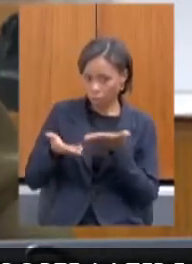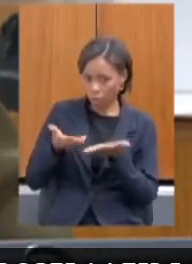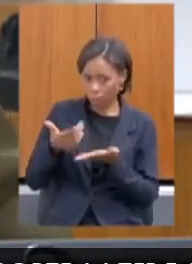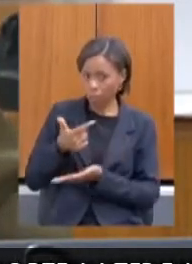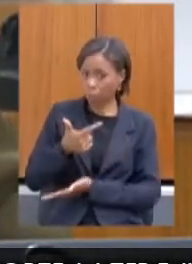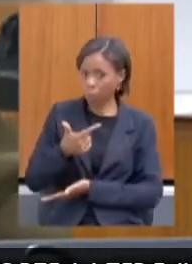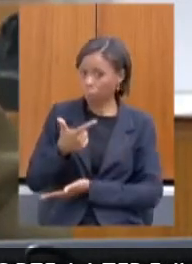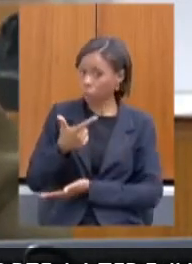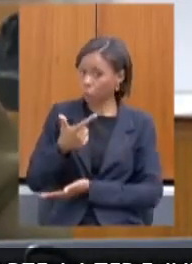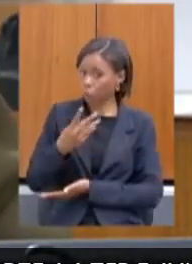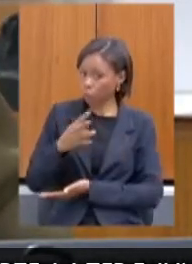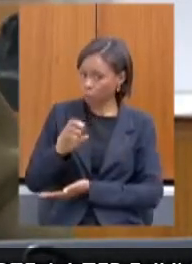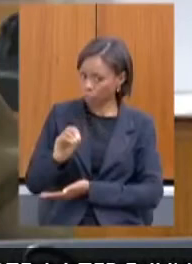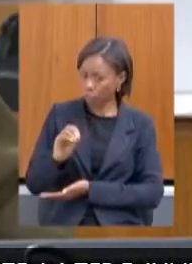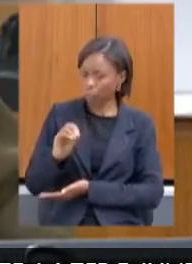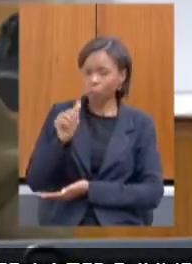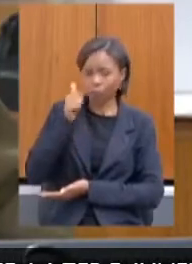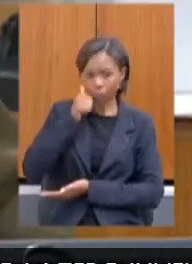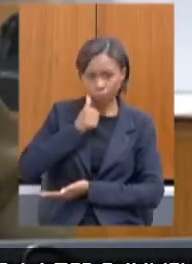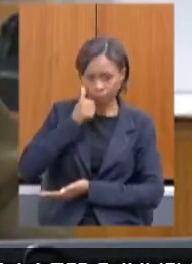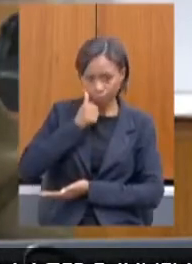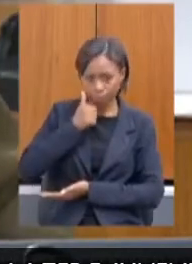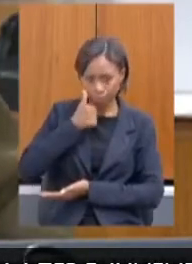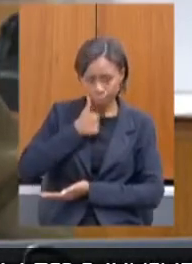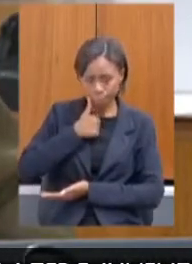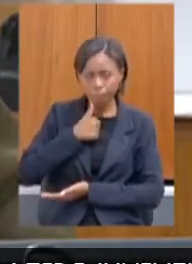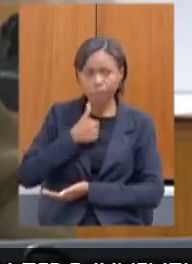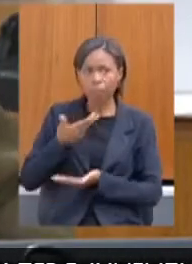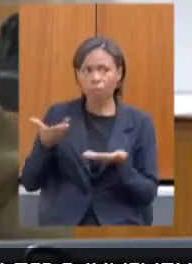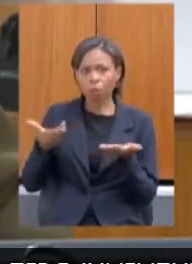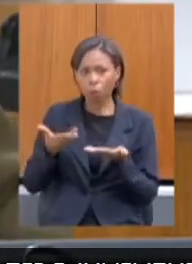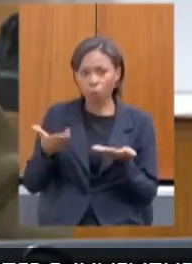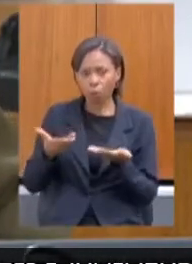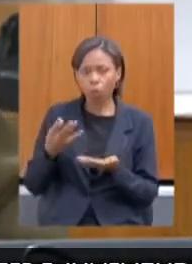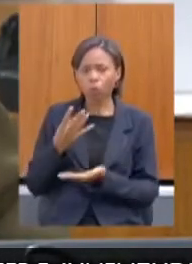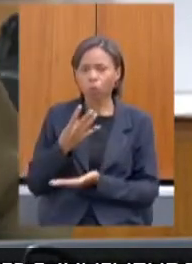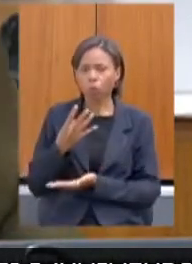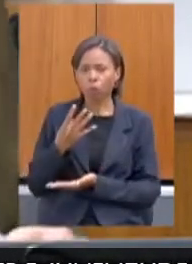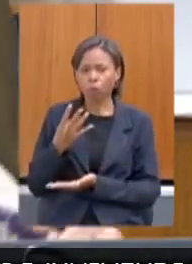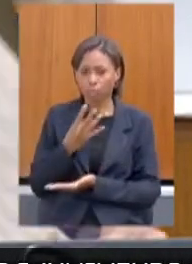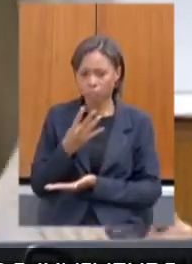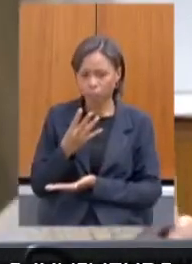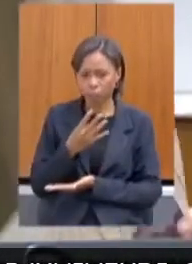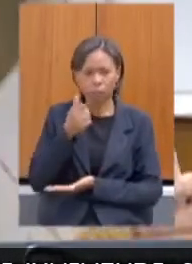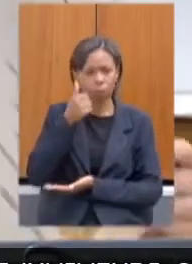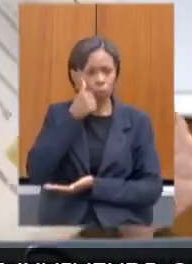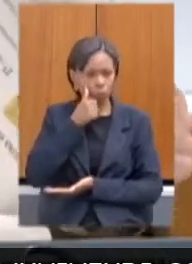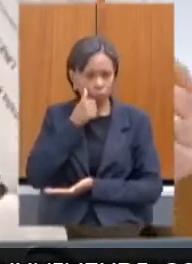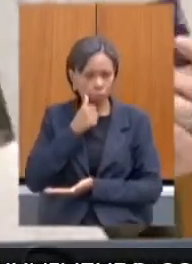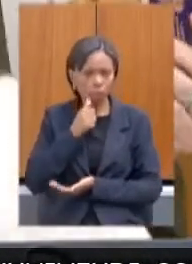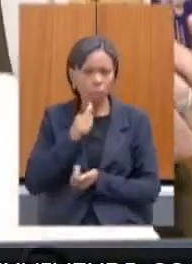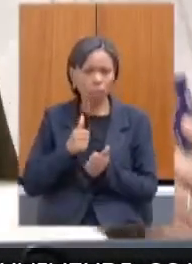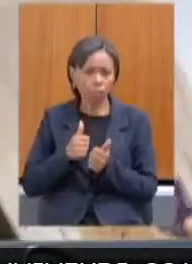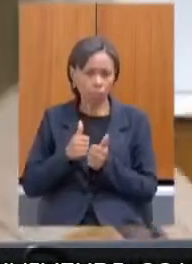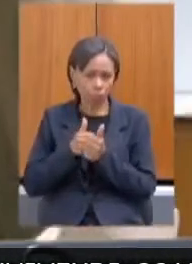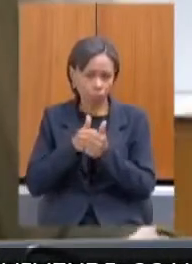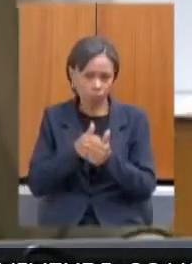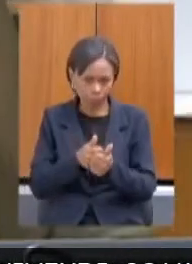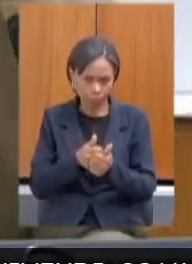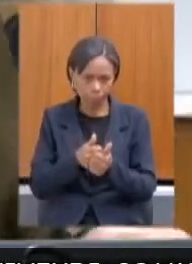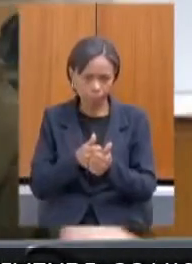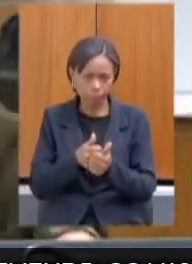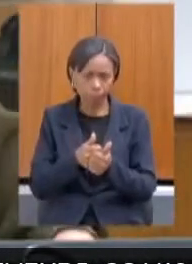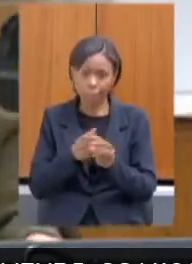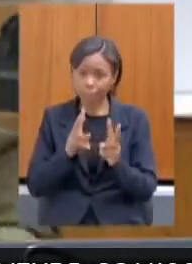mulheres e são acompanhadas hoje em torno de 44 mulheres. E todo